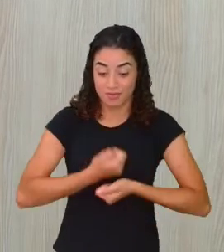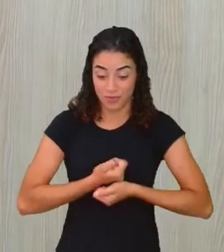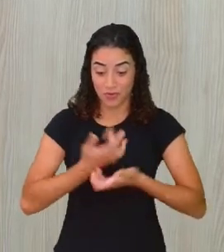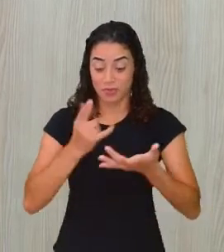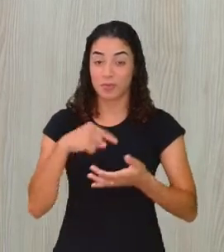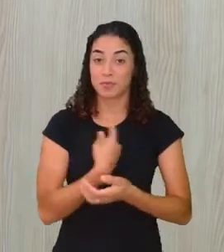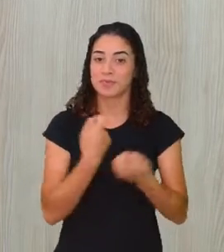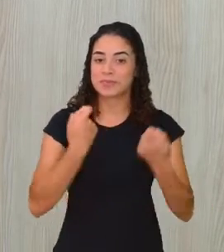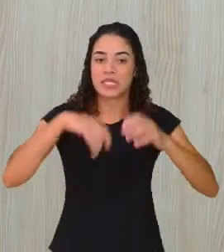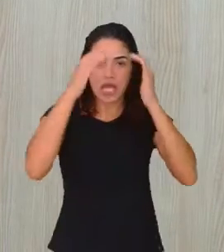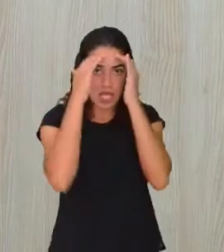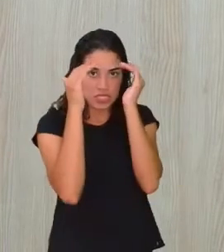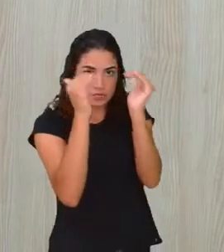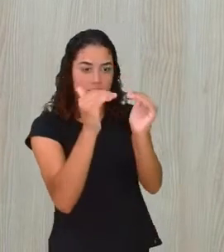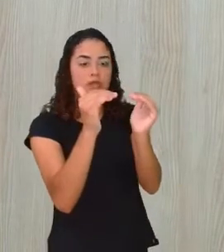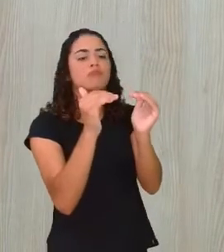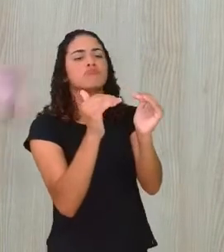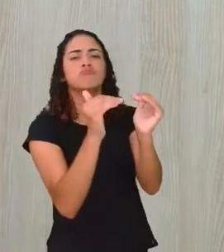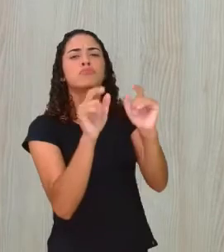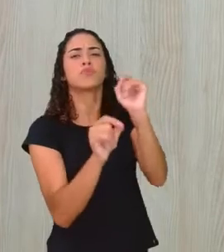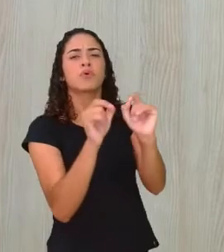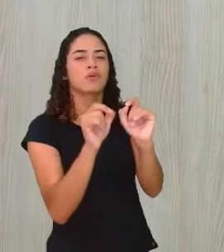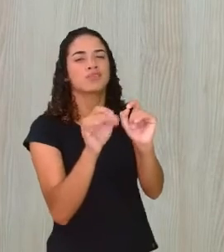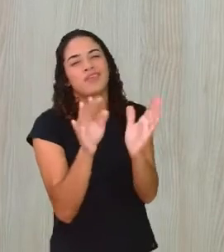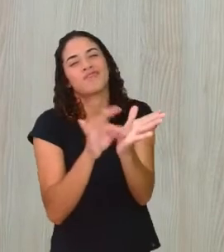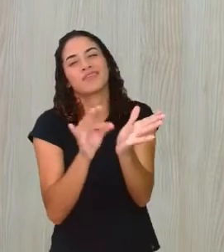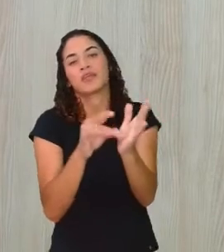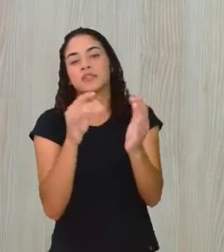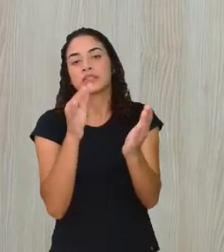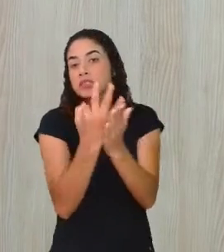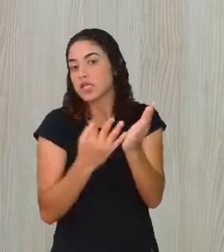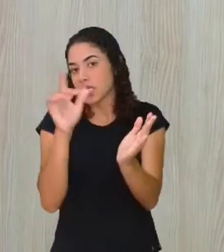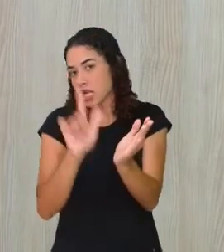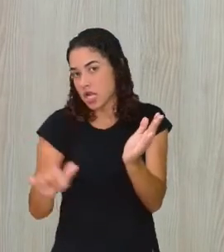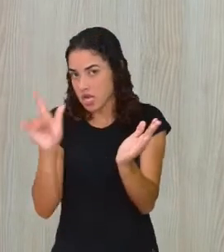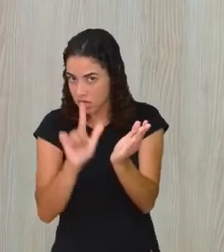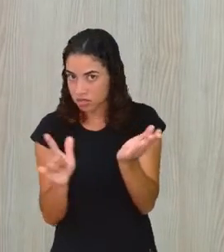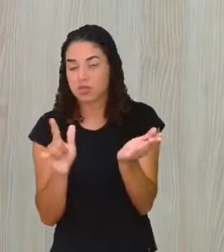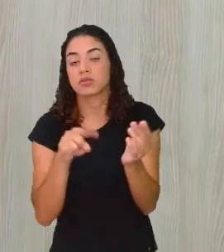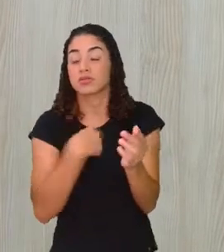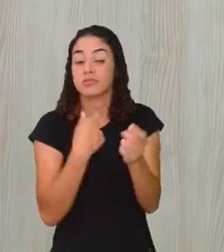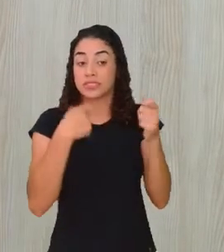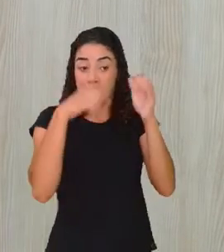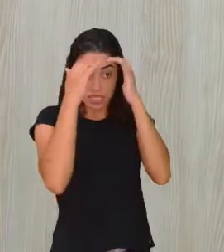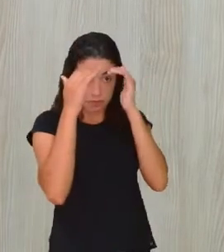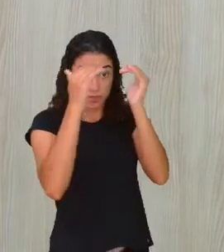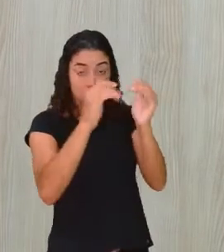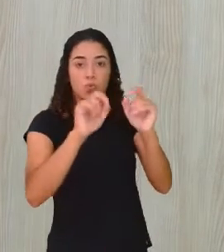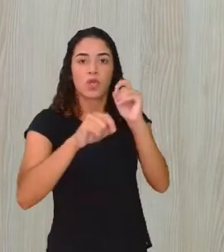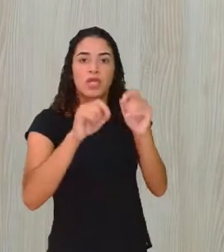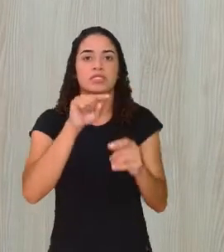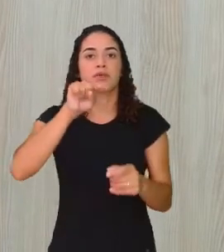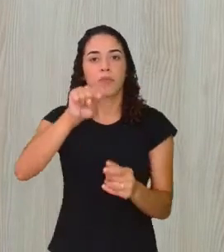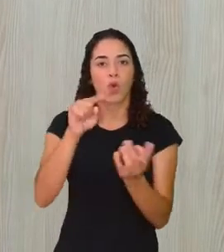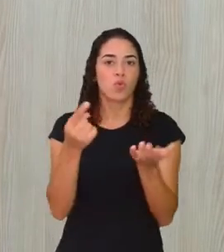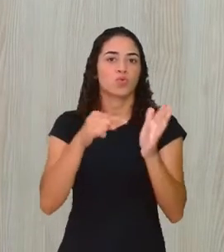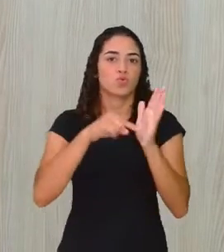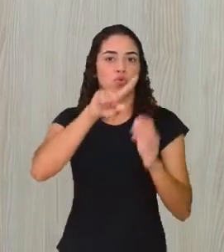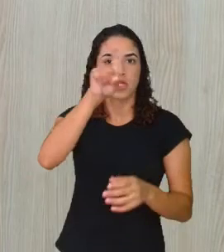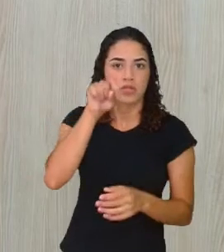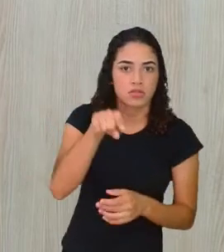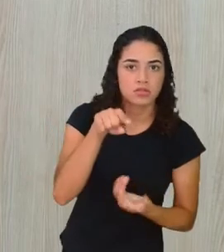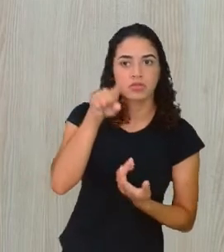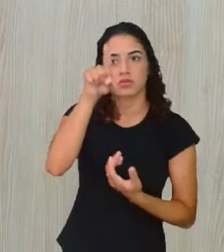respeitar. Na verdade, quando a gente lê um texto literário, em especial, a gente precisa respeitar as pontuações. E na